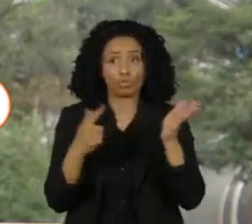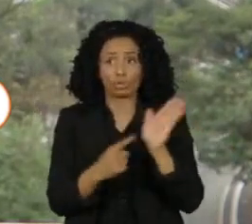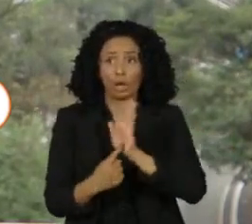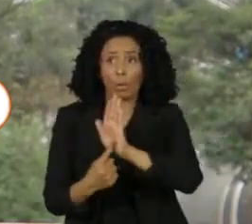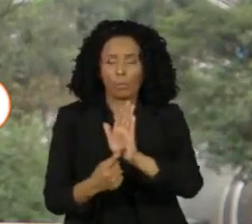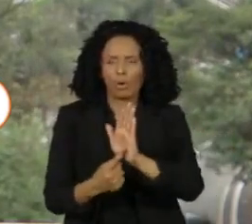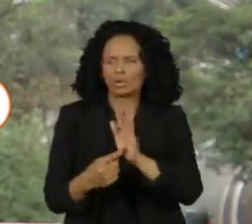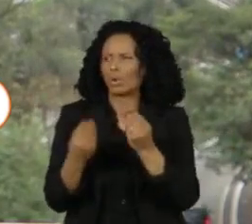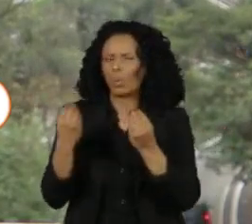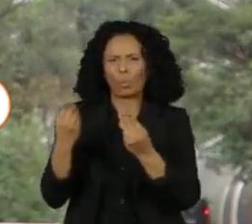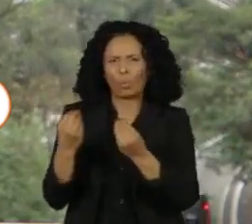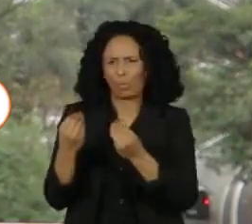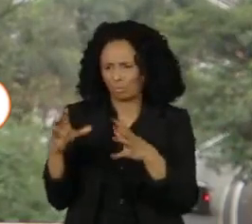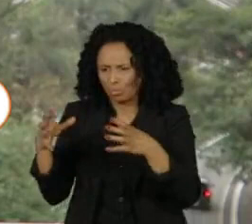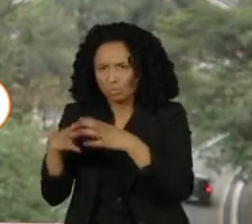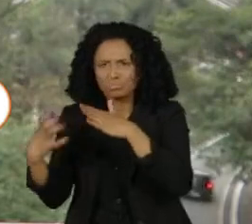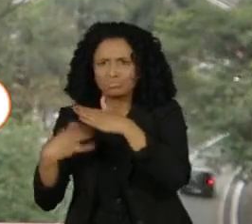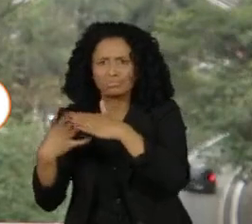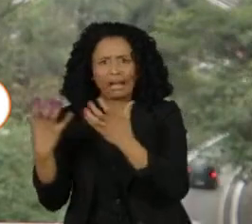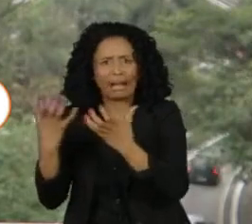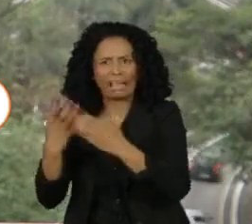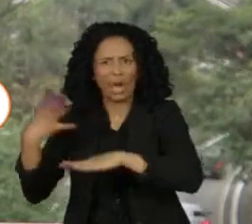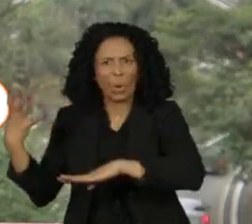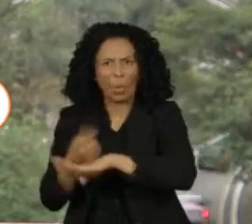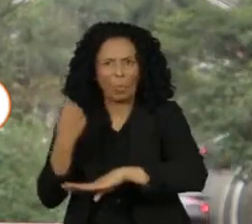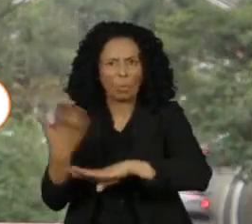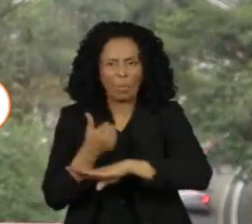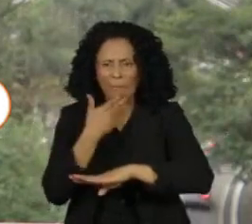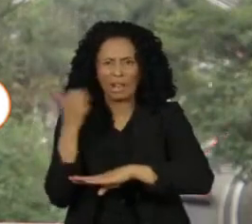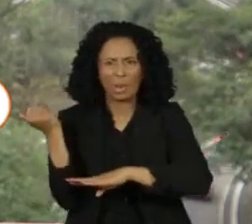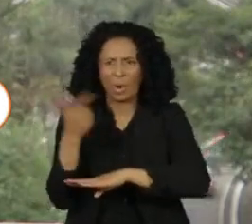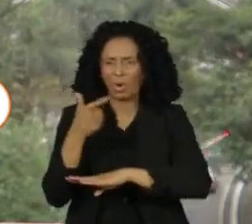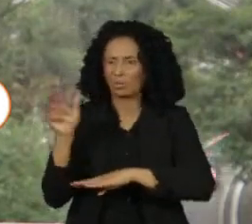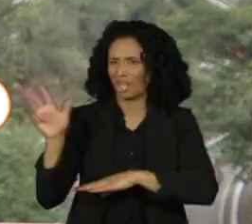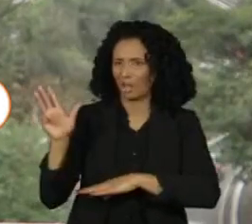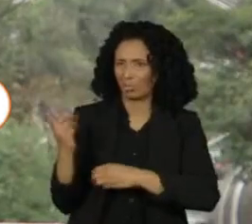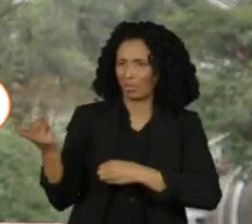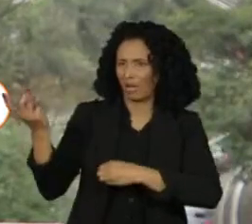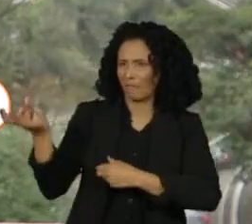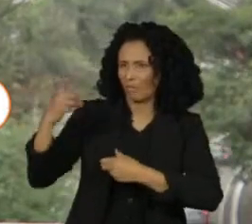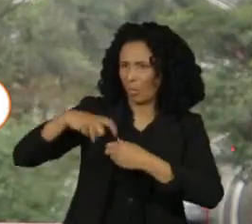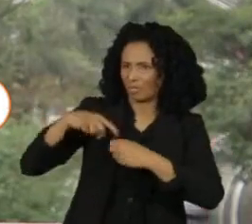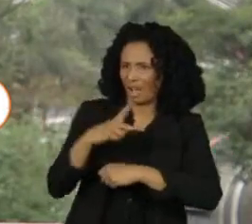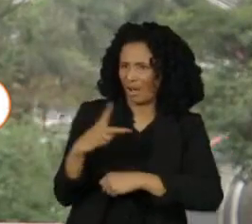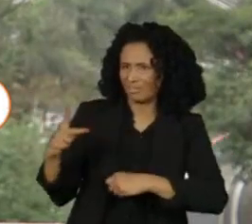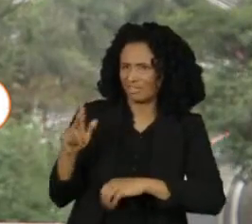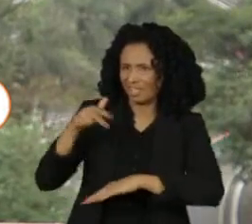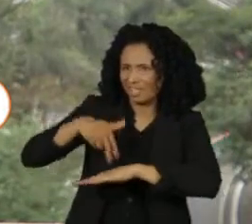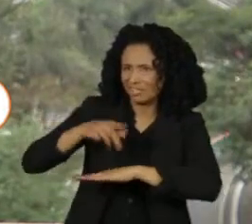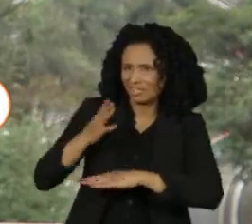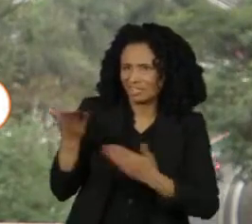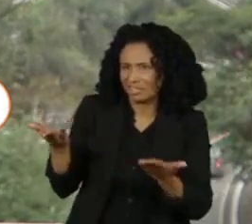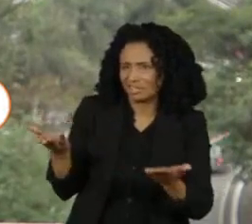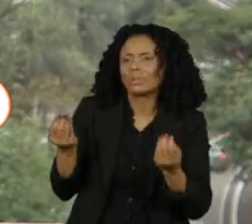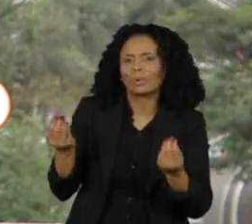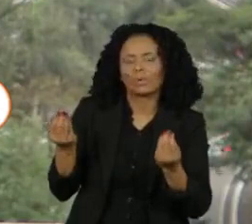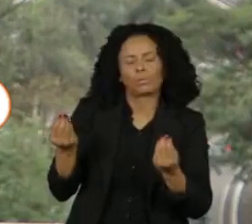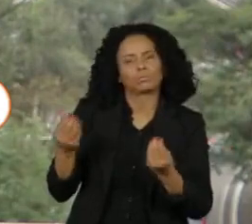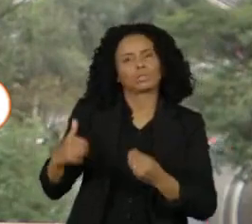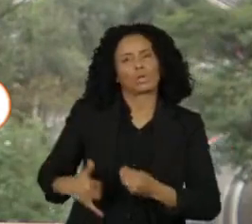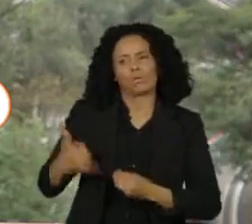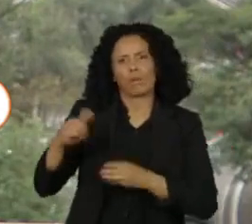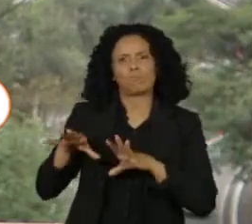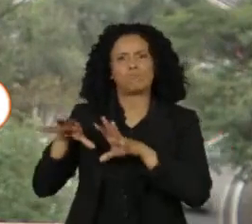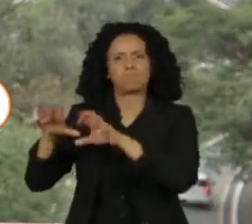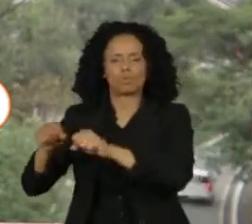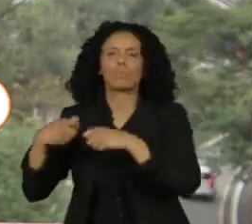dizem preferir um golpe de Estado à volta do ex-presidente Lula ao poder. Eles tiveram os celulares apreendidos e terão